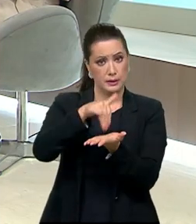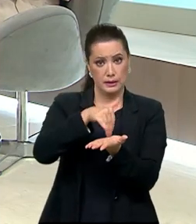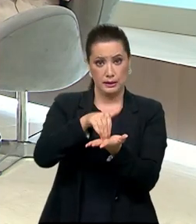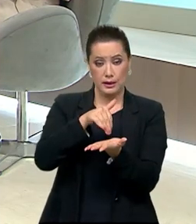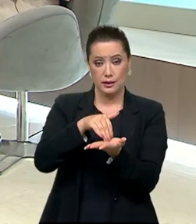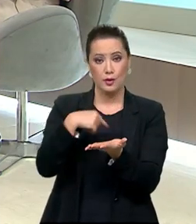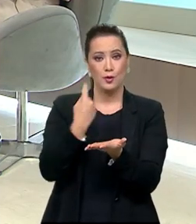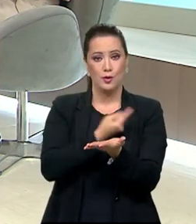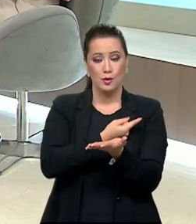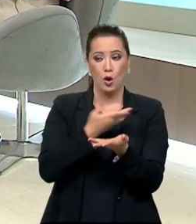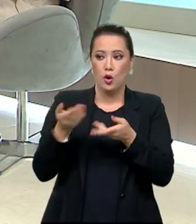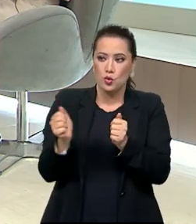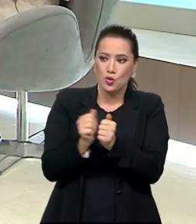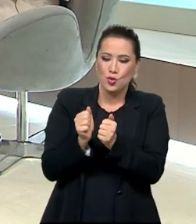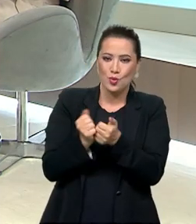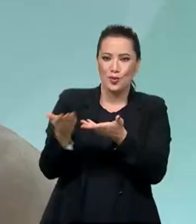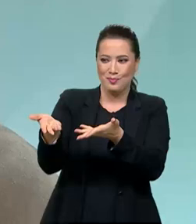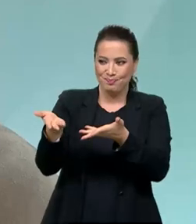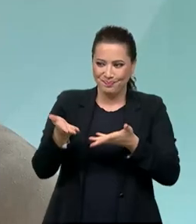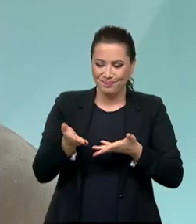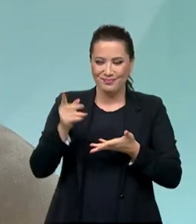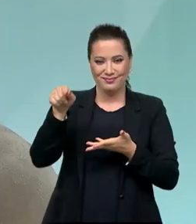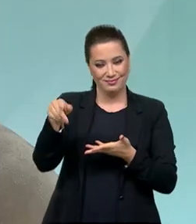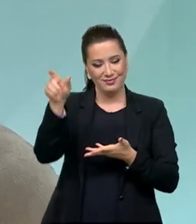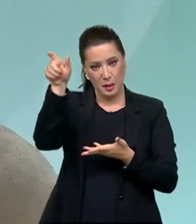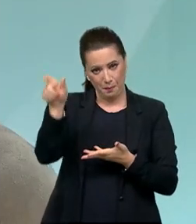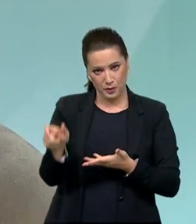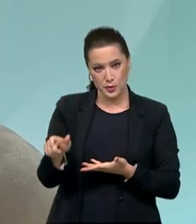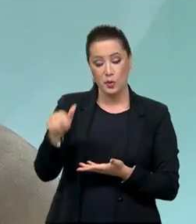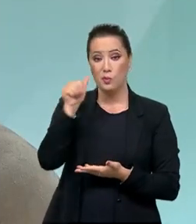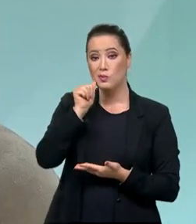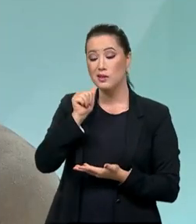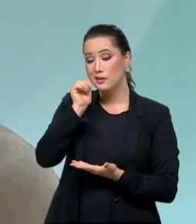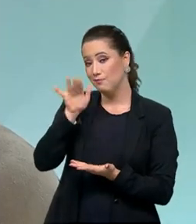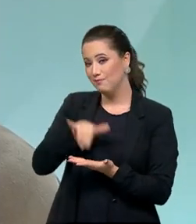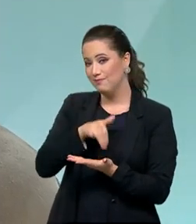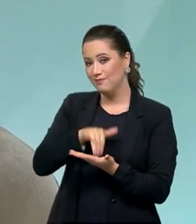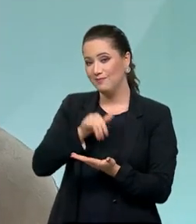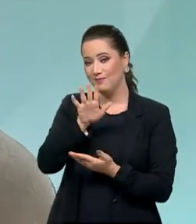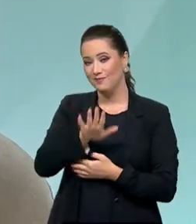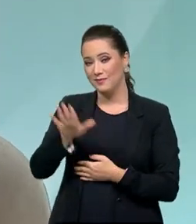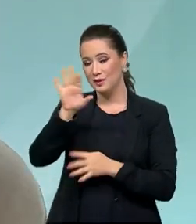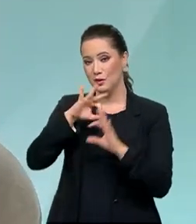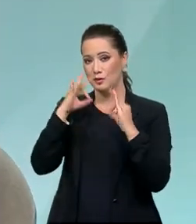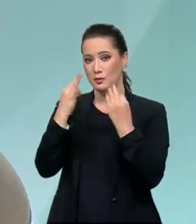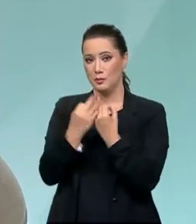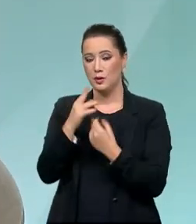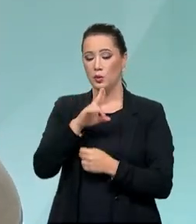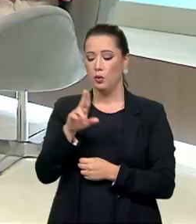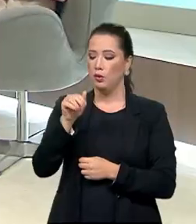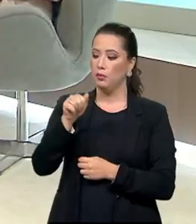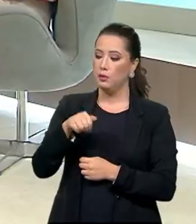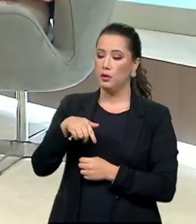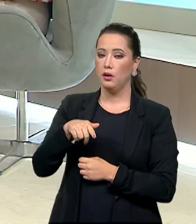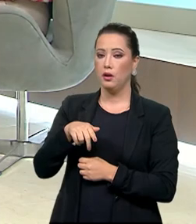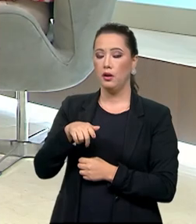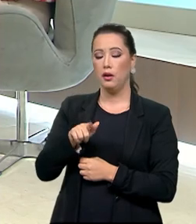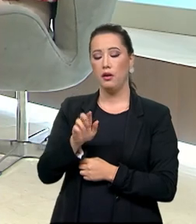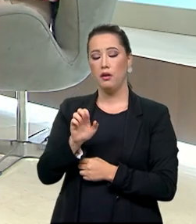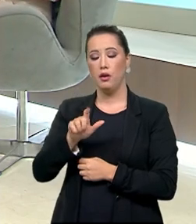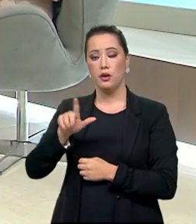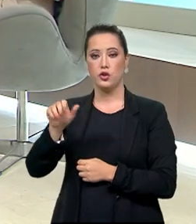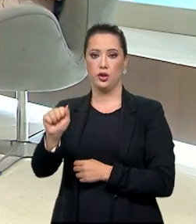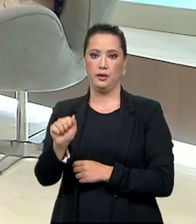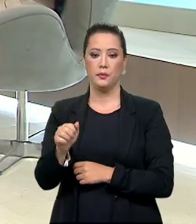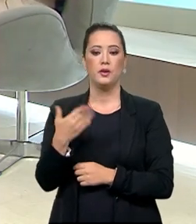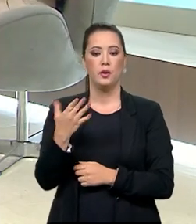Secretaria, comigo aqui hoje no estúdio, a Secretária Nacional da Família, Angela Gandra. Boa noite,